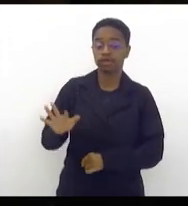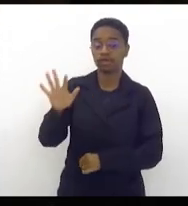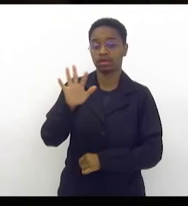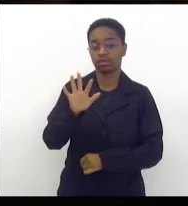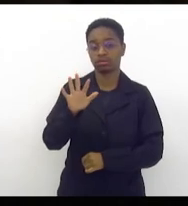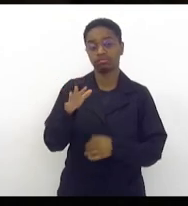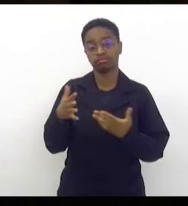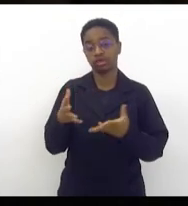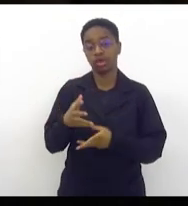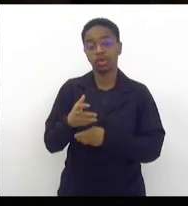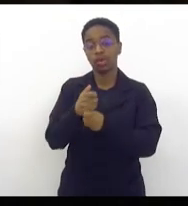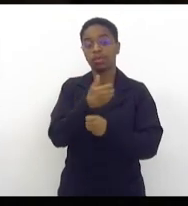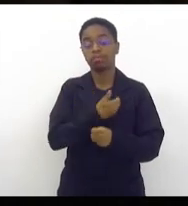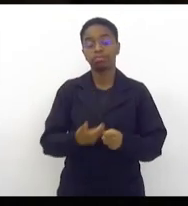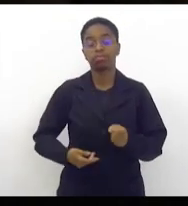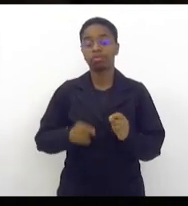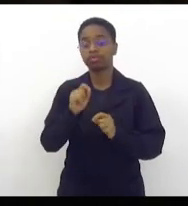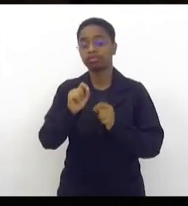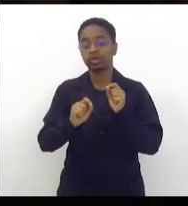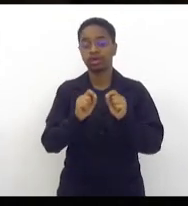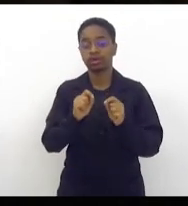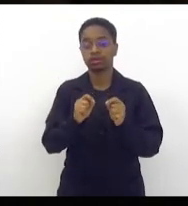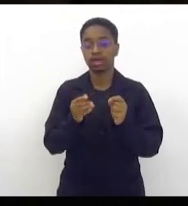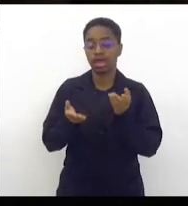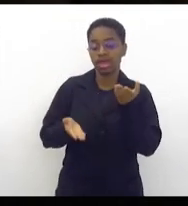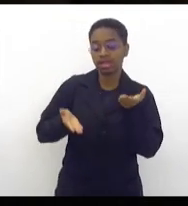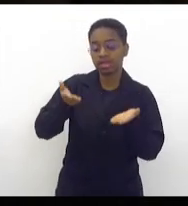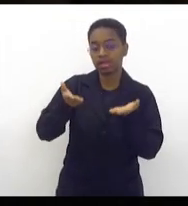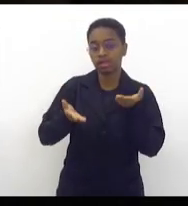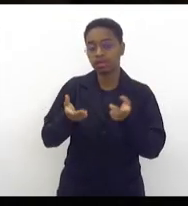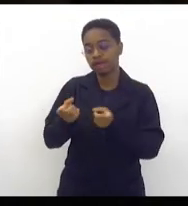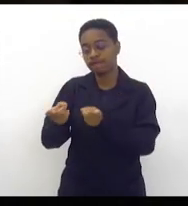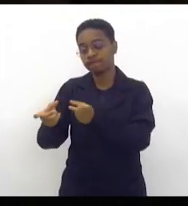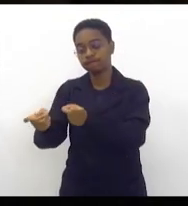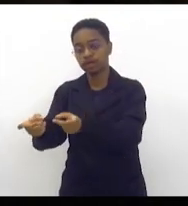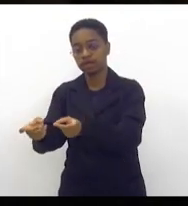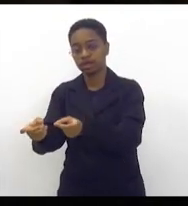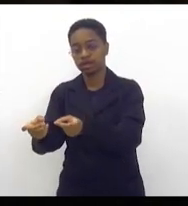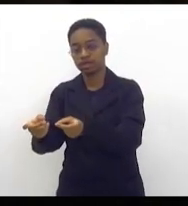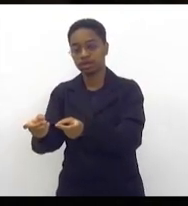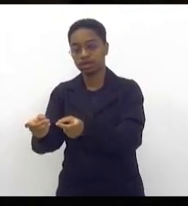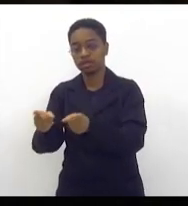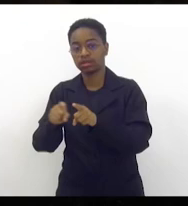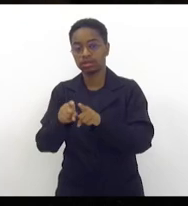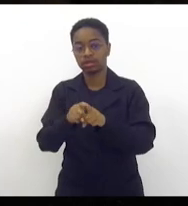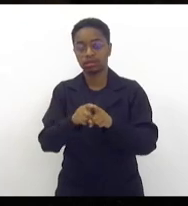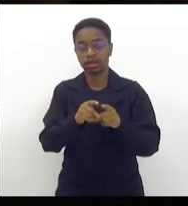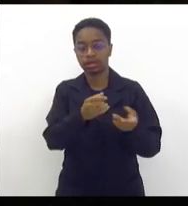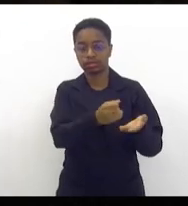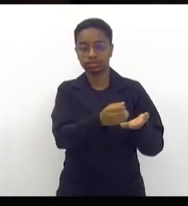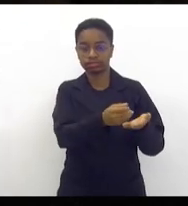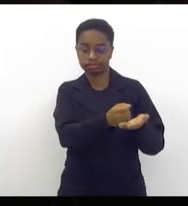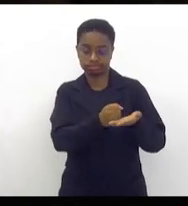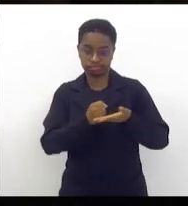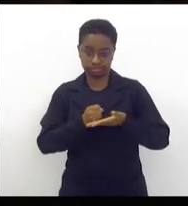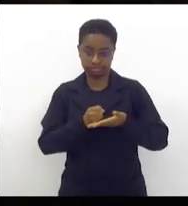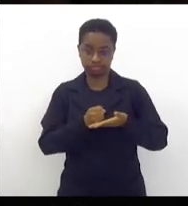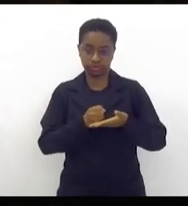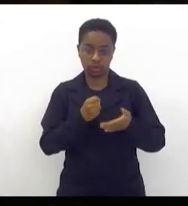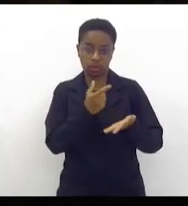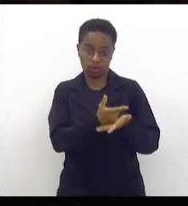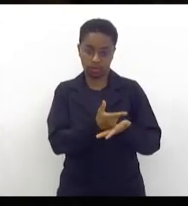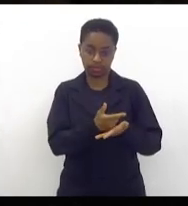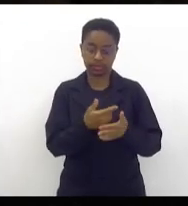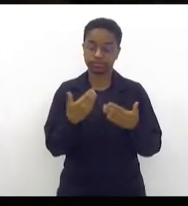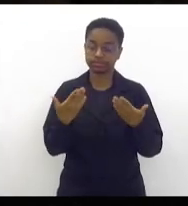é conta pública? O equilíbrio entre importação e exportação. Além